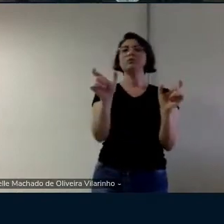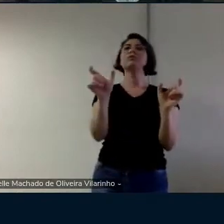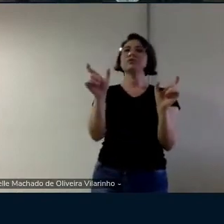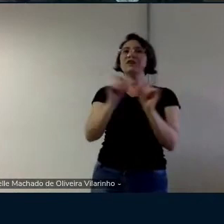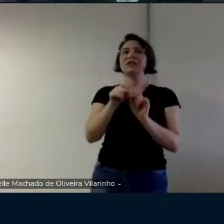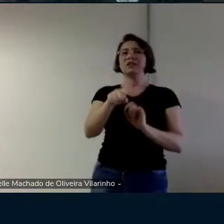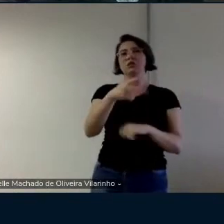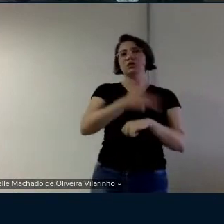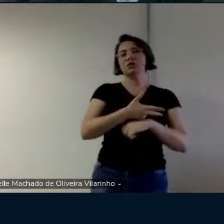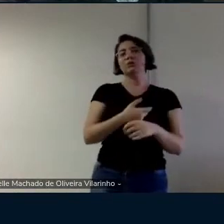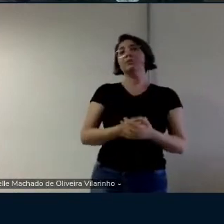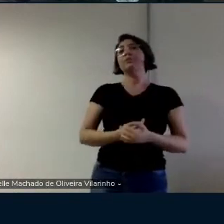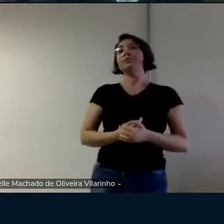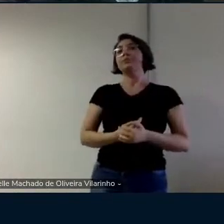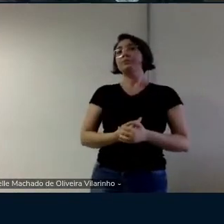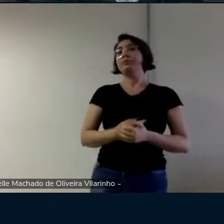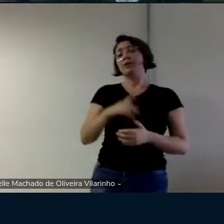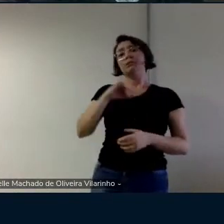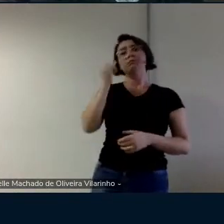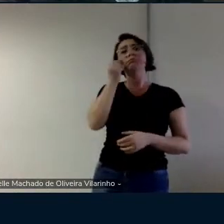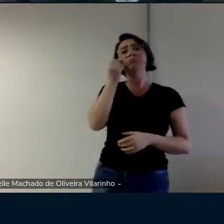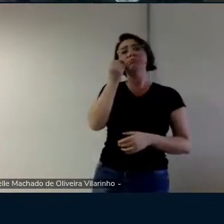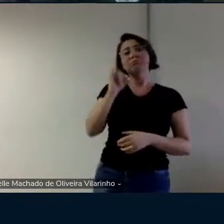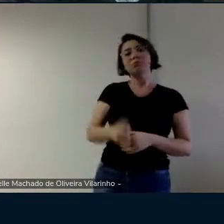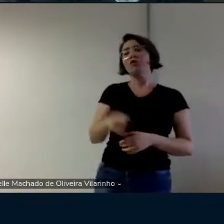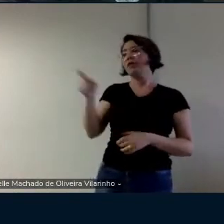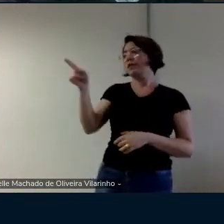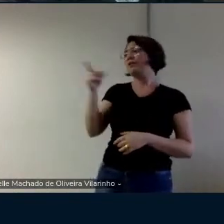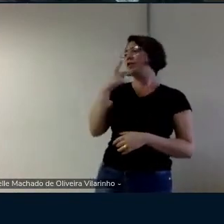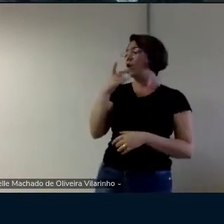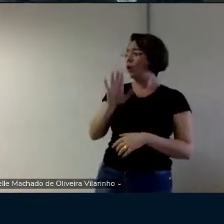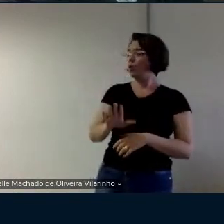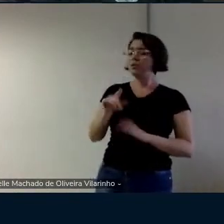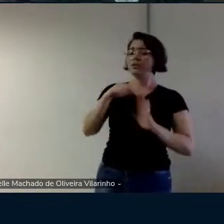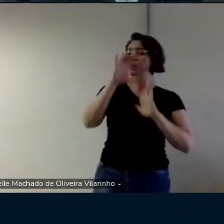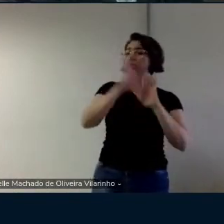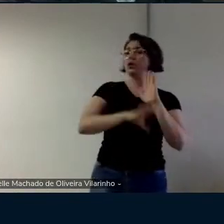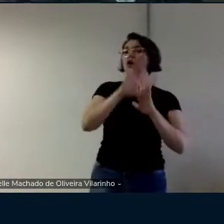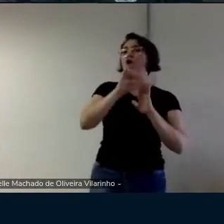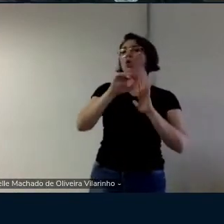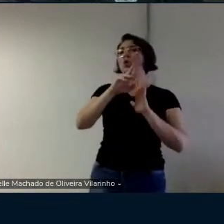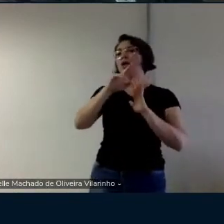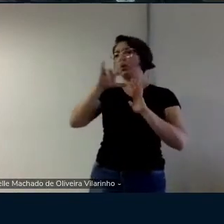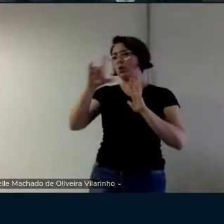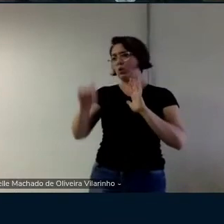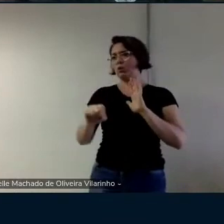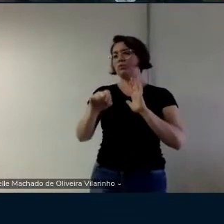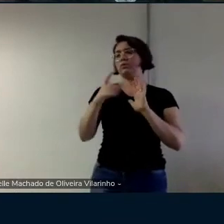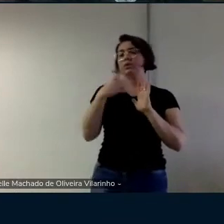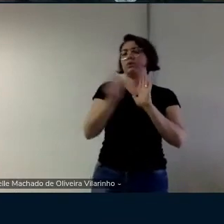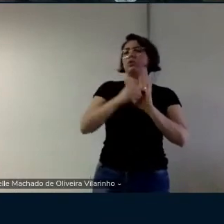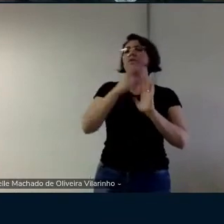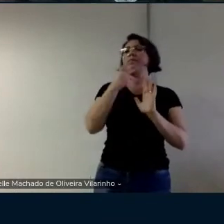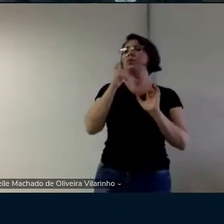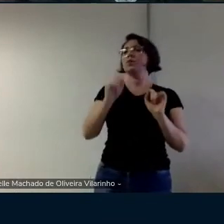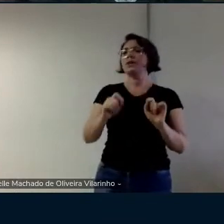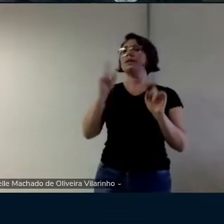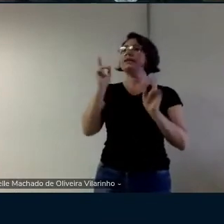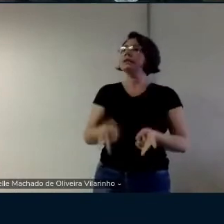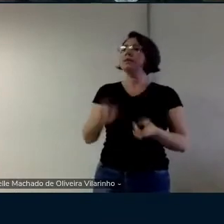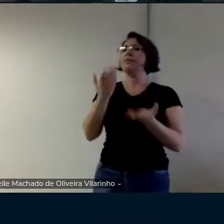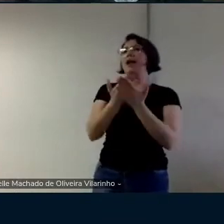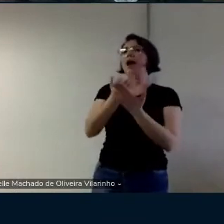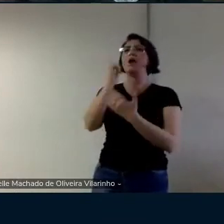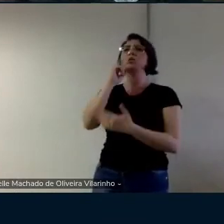preocupei quando eu falei com ela a gente tá trabalhando com o currículo dizendo que toda a aula do sudo tem que começar por um texto então